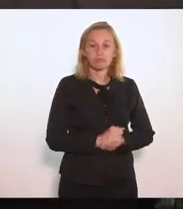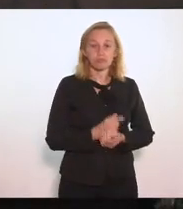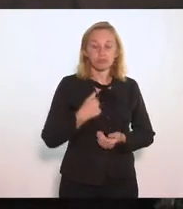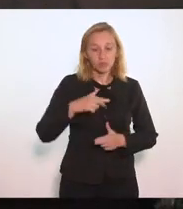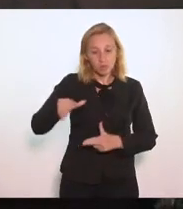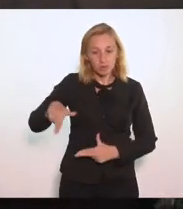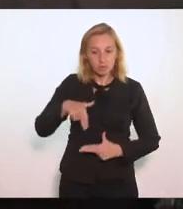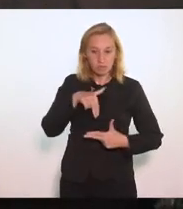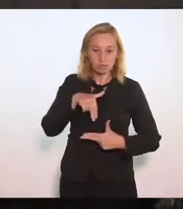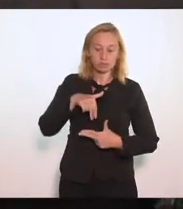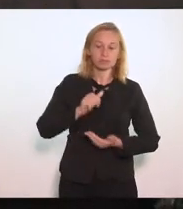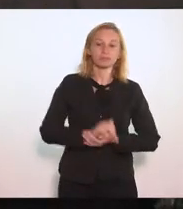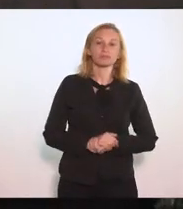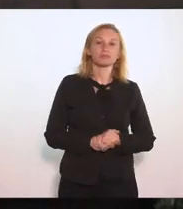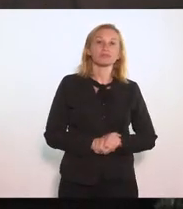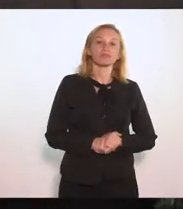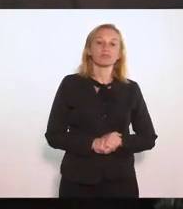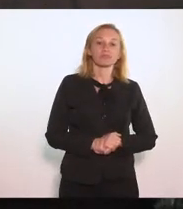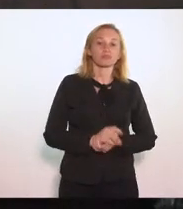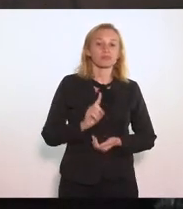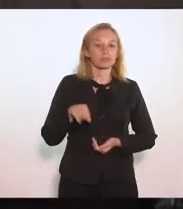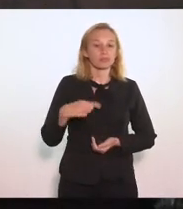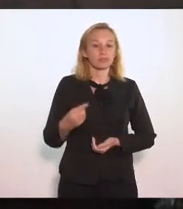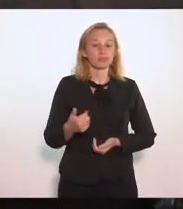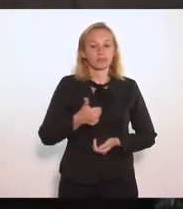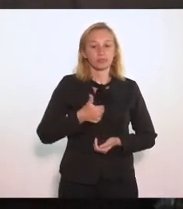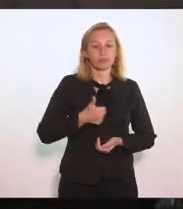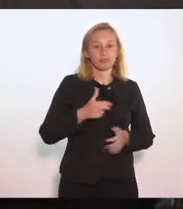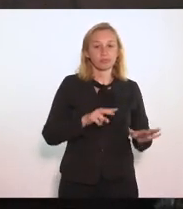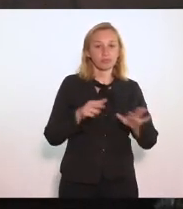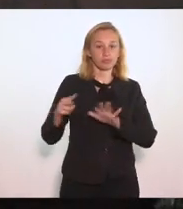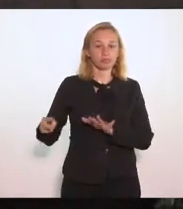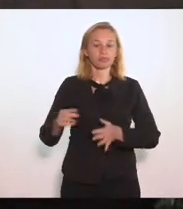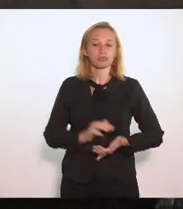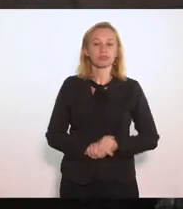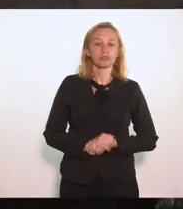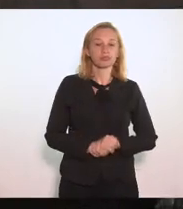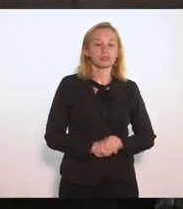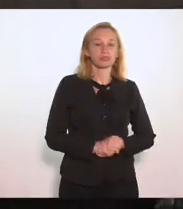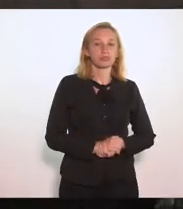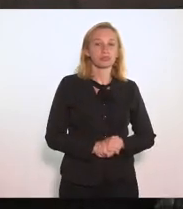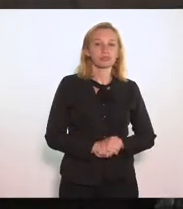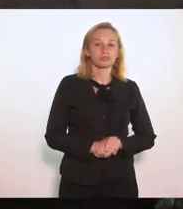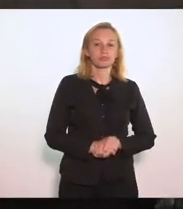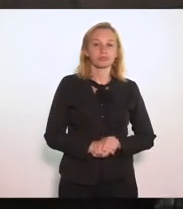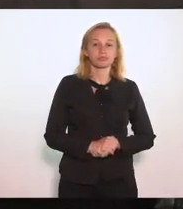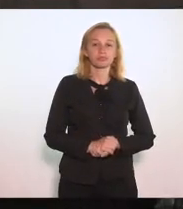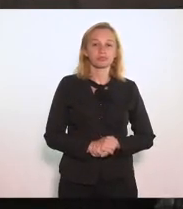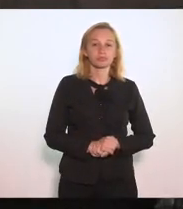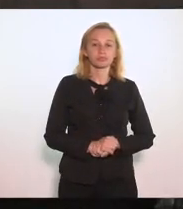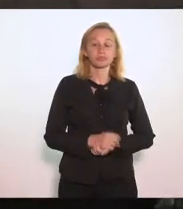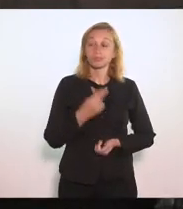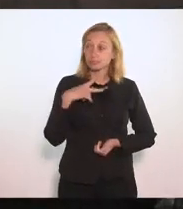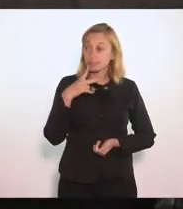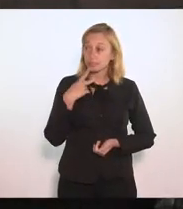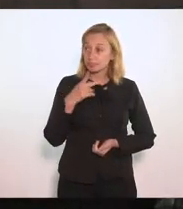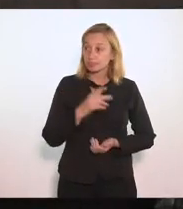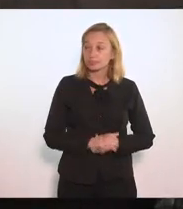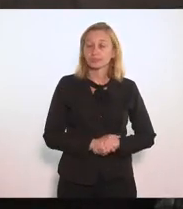Esta tribuna Logo Na primeira Semana Para Por assim Dizer